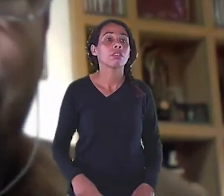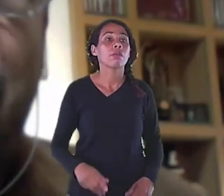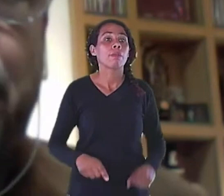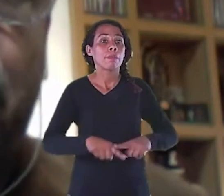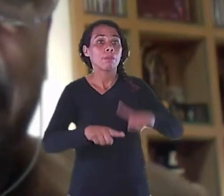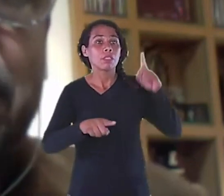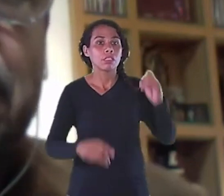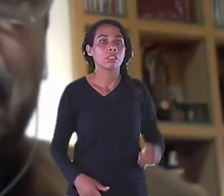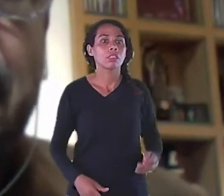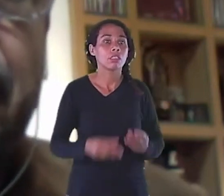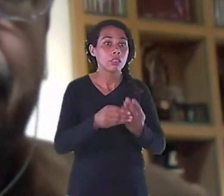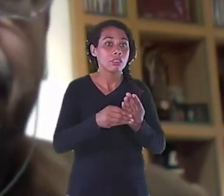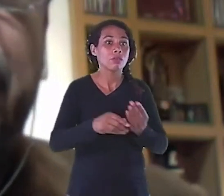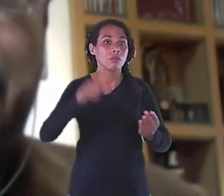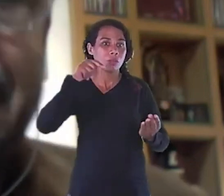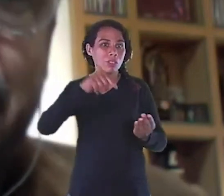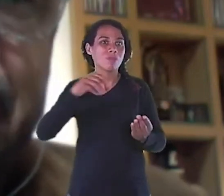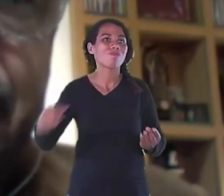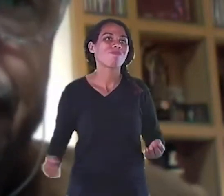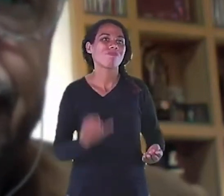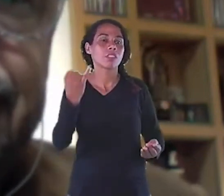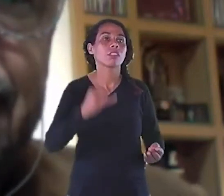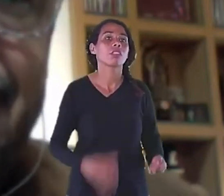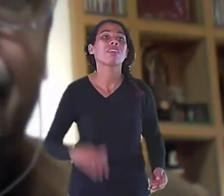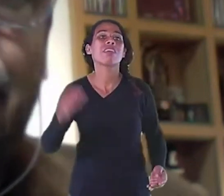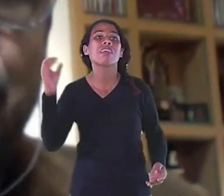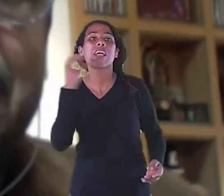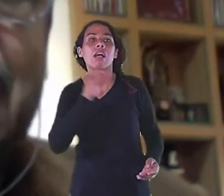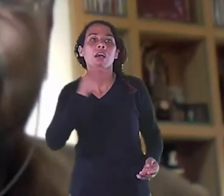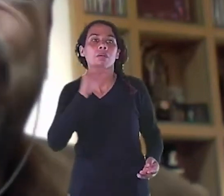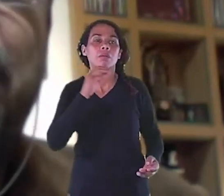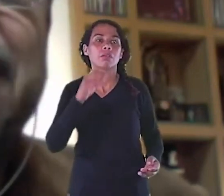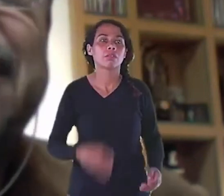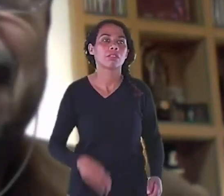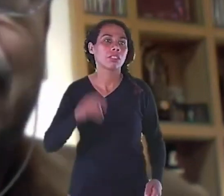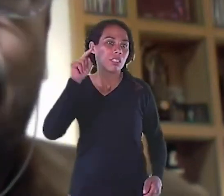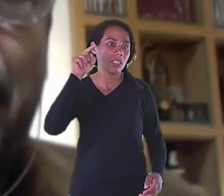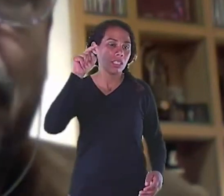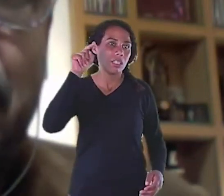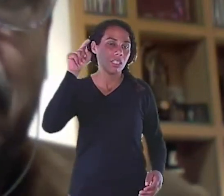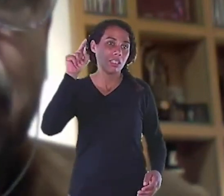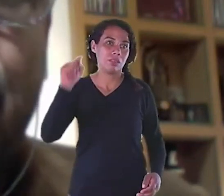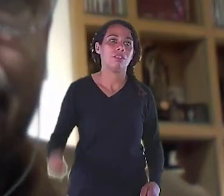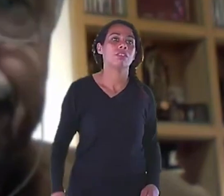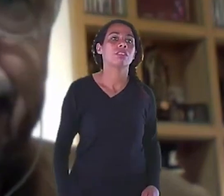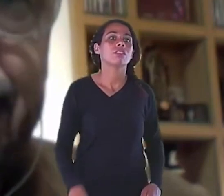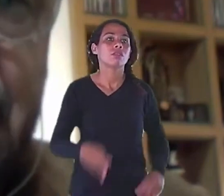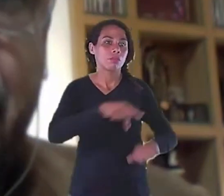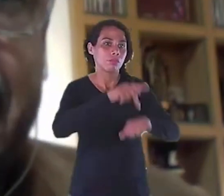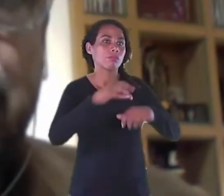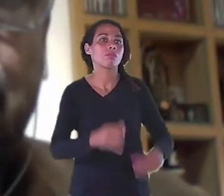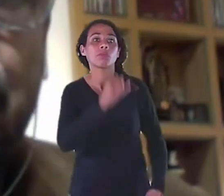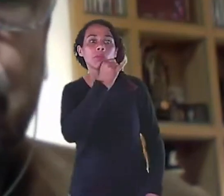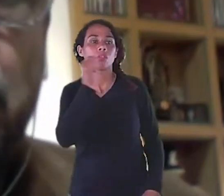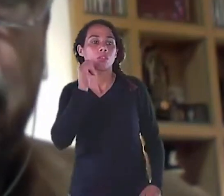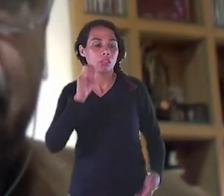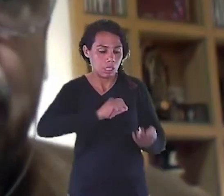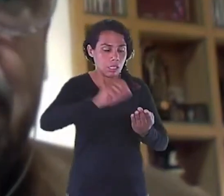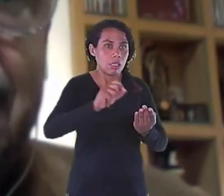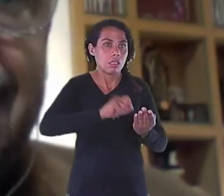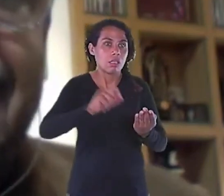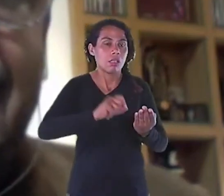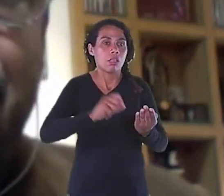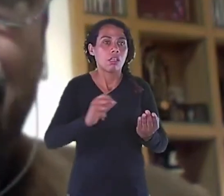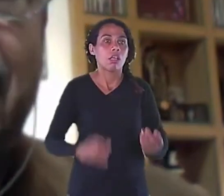problema De ter vivido a pandemia Então eu já estava 8 meses na Itália Quando a pandemia chegou Em março de